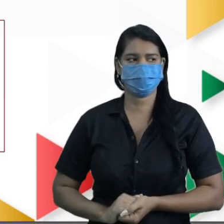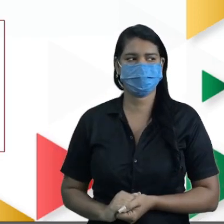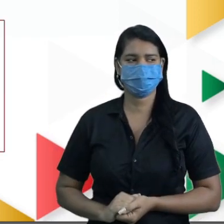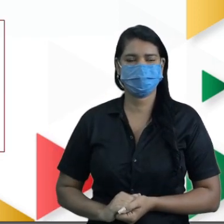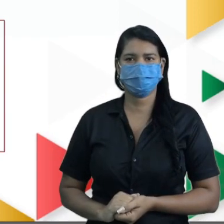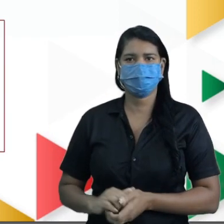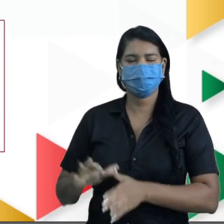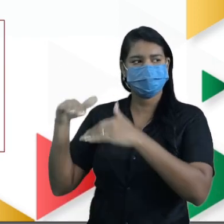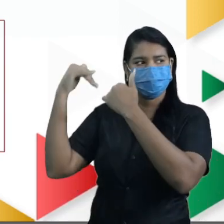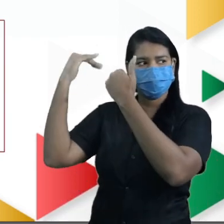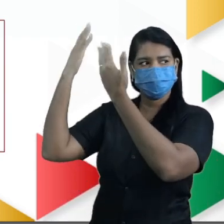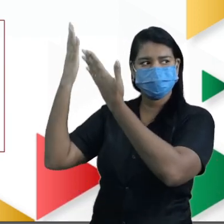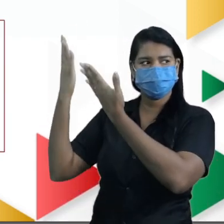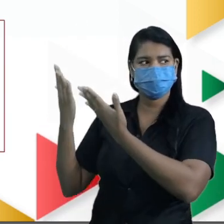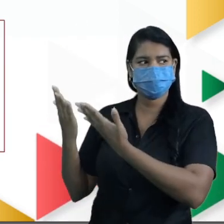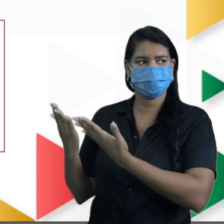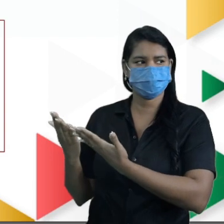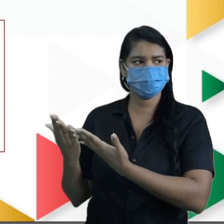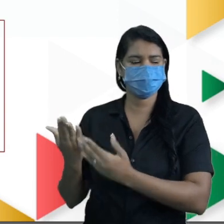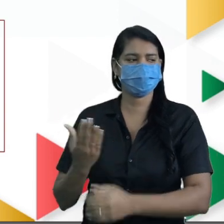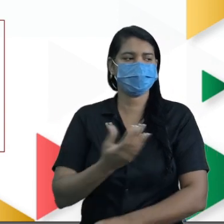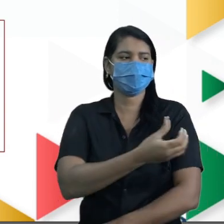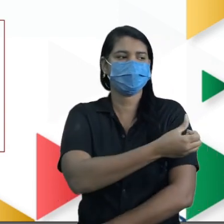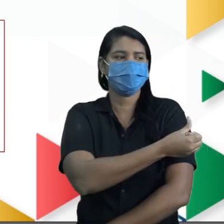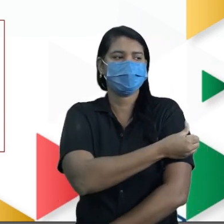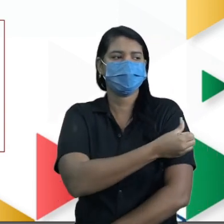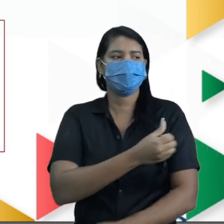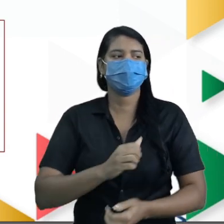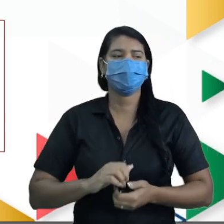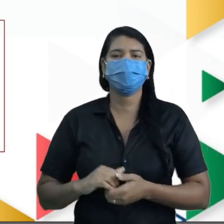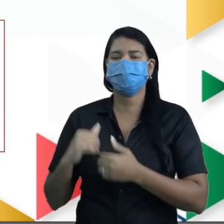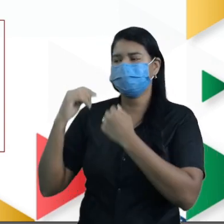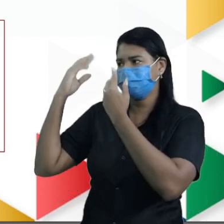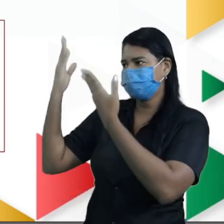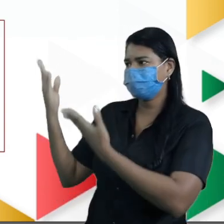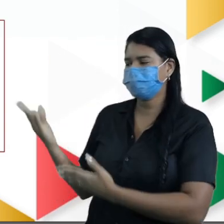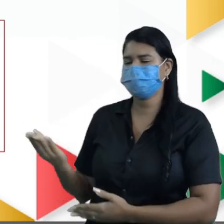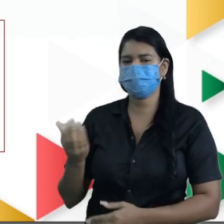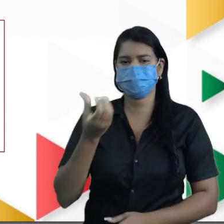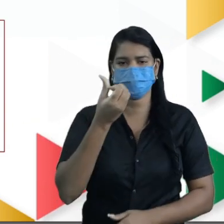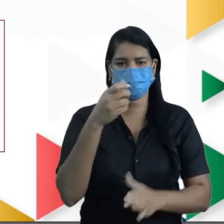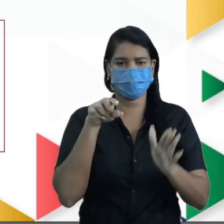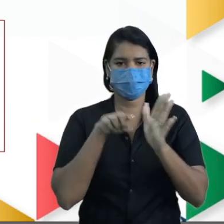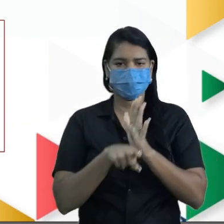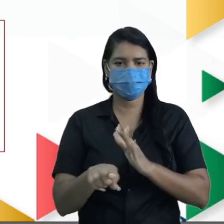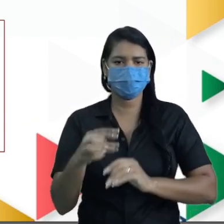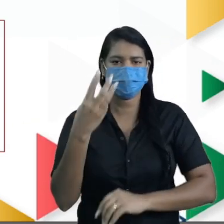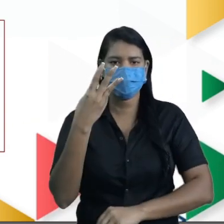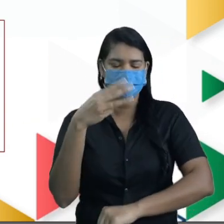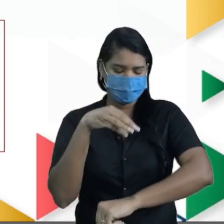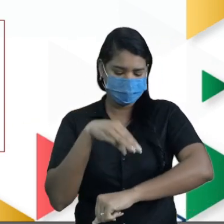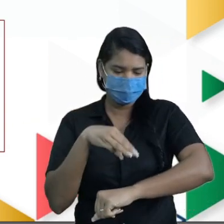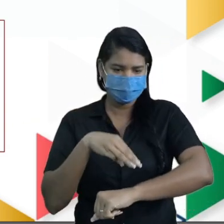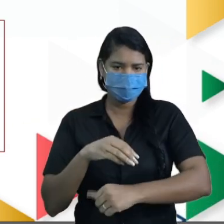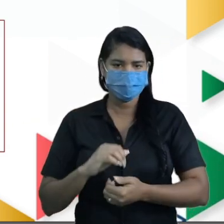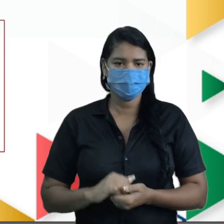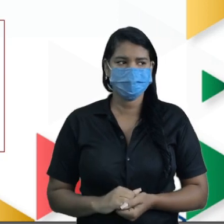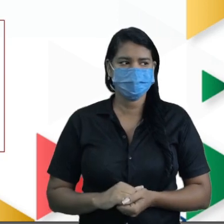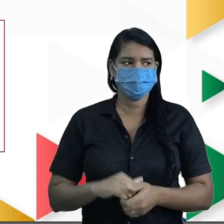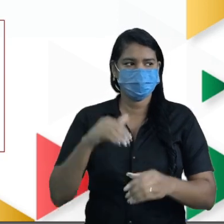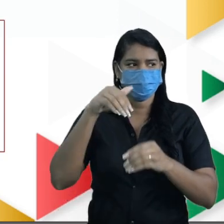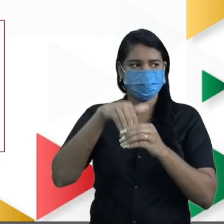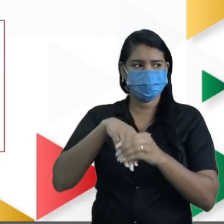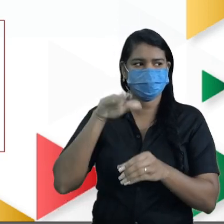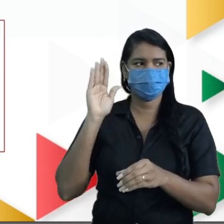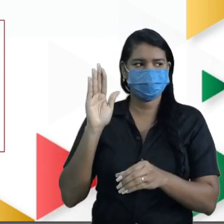Bom, sem muita questão agora para a gente adiantar. Tenho 3 minutinhos para fazer essa questão, acompanha comigo. Nas eleições de certo